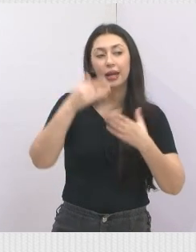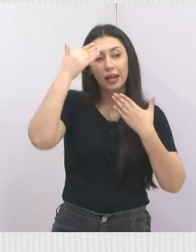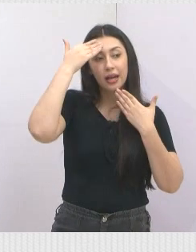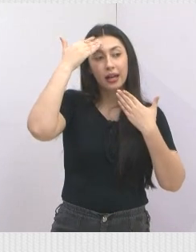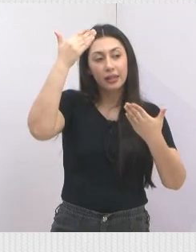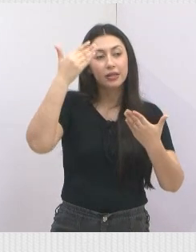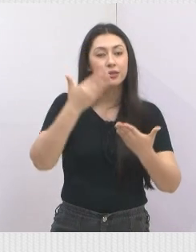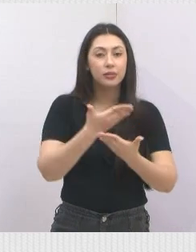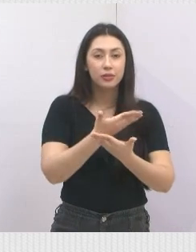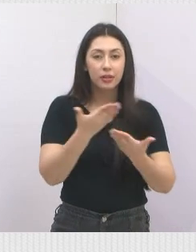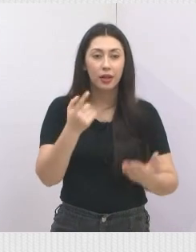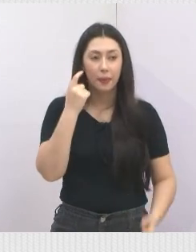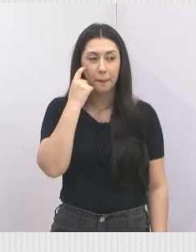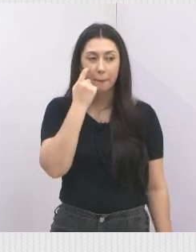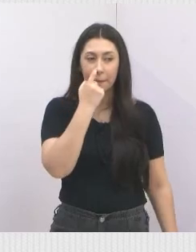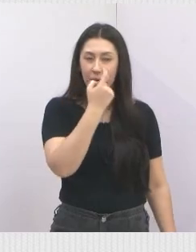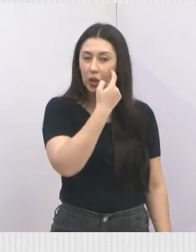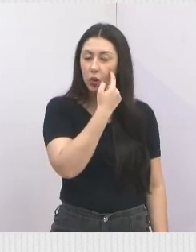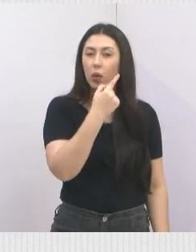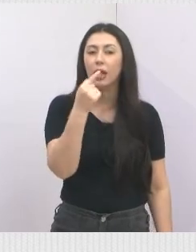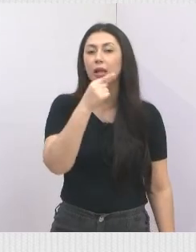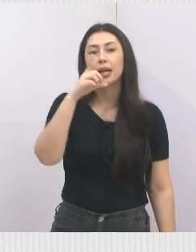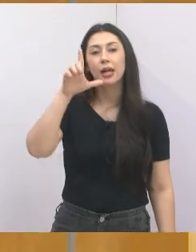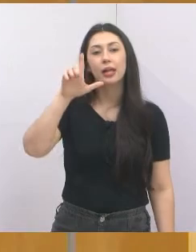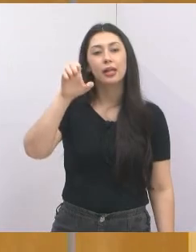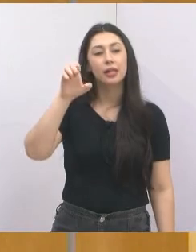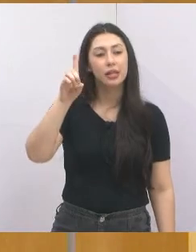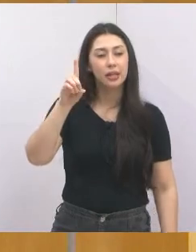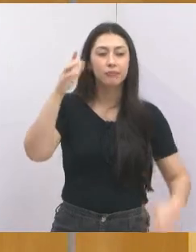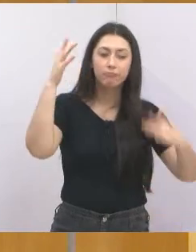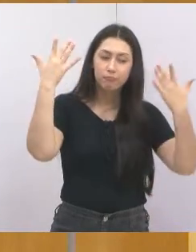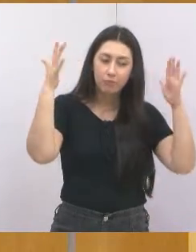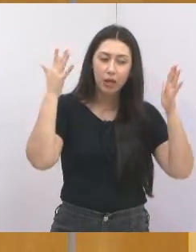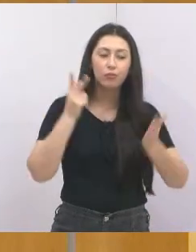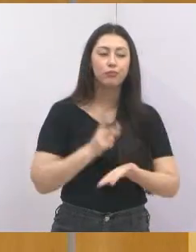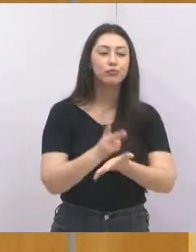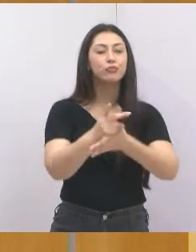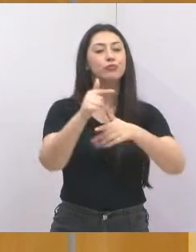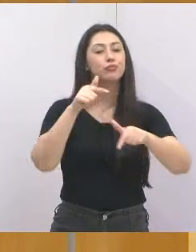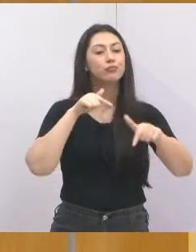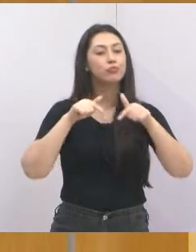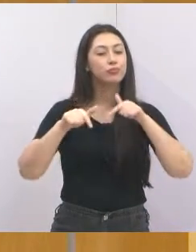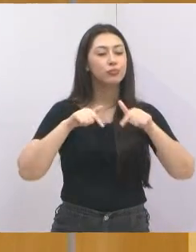lenda do Parque Minha Lua, viu, Valmir? Parabéns a todos aí. Vamos continuar o nosso trabalho.